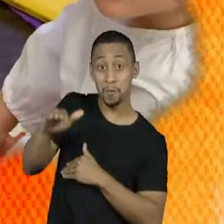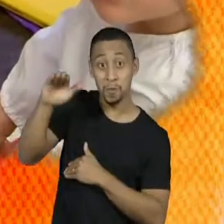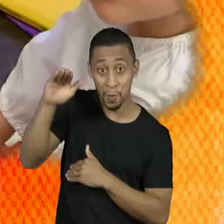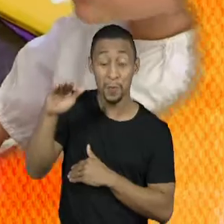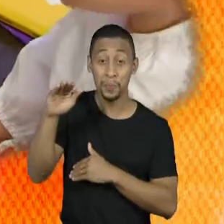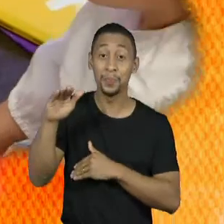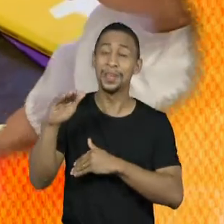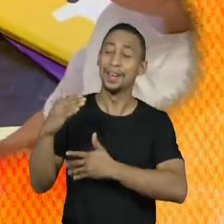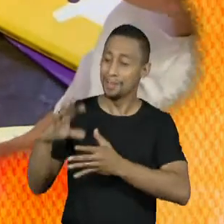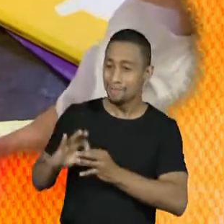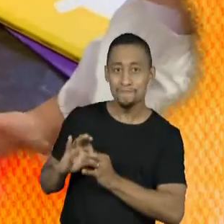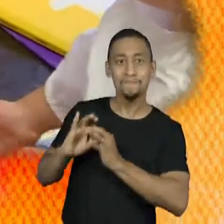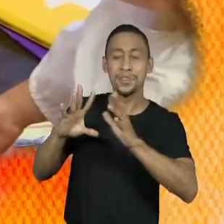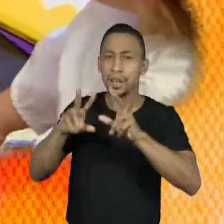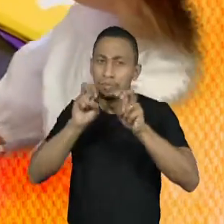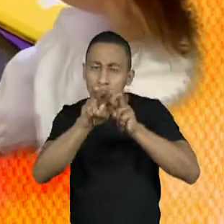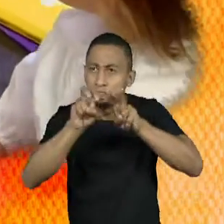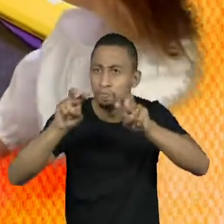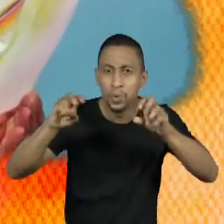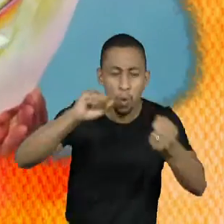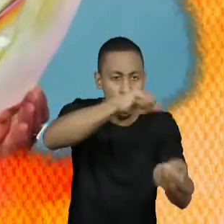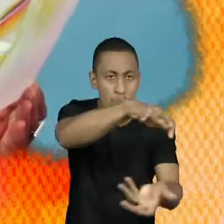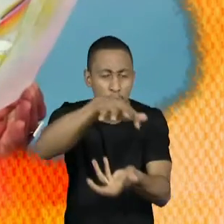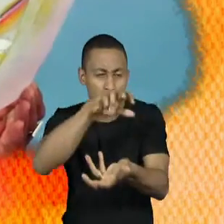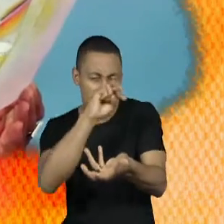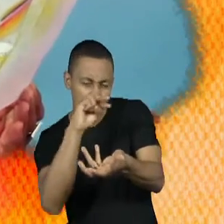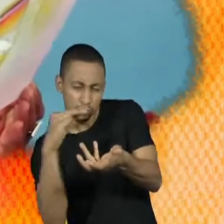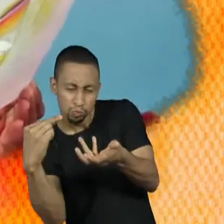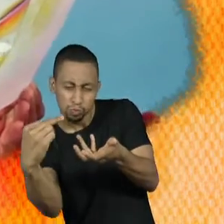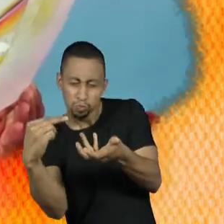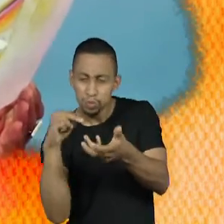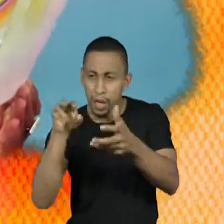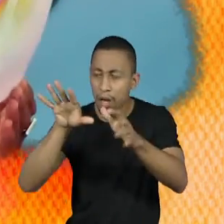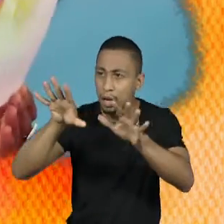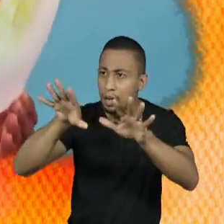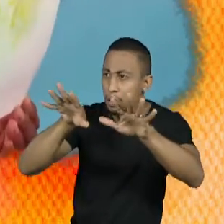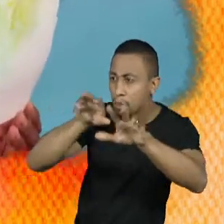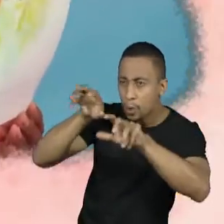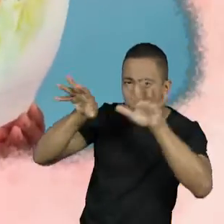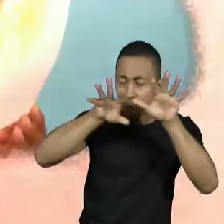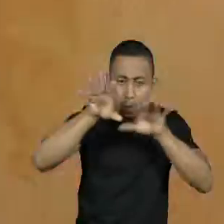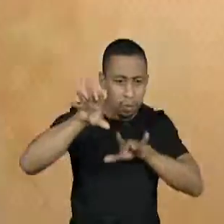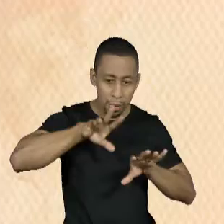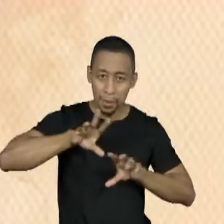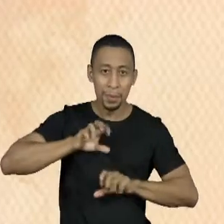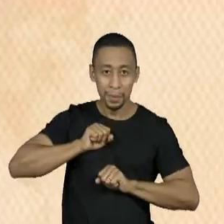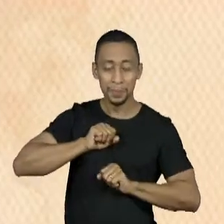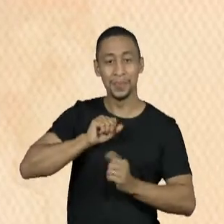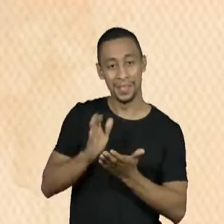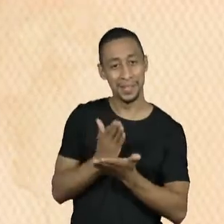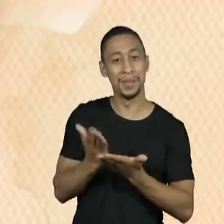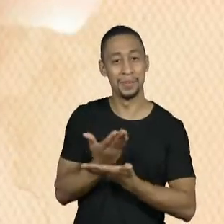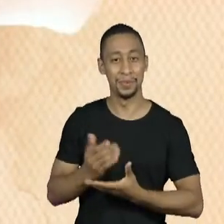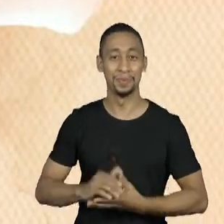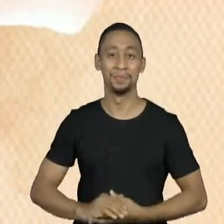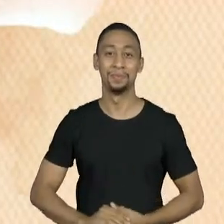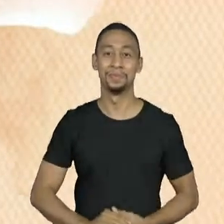E lugar atento às coisas do mundo é um lugar de livros. Música